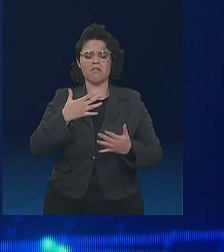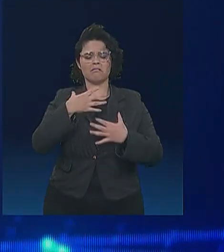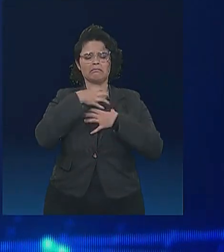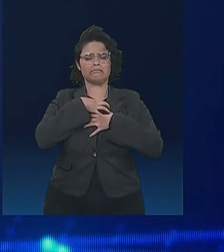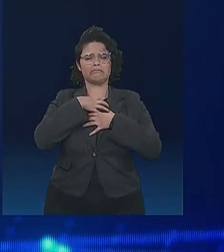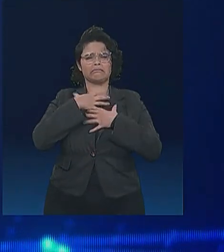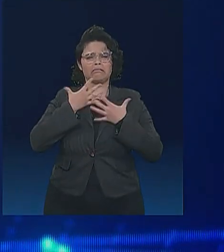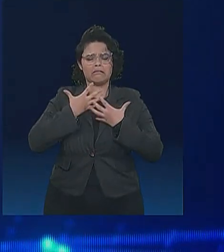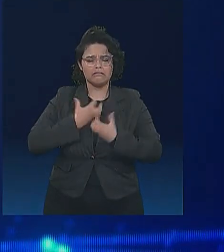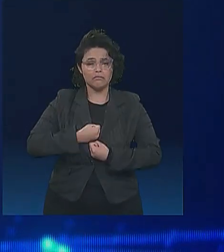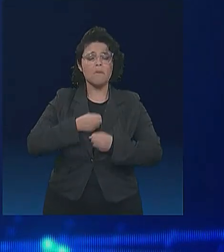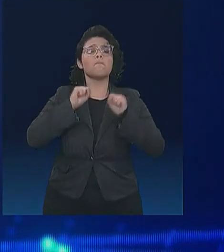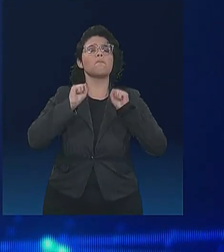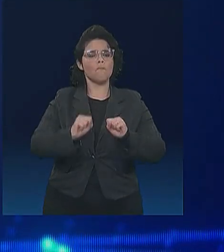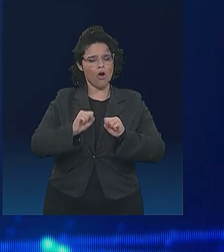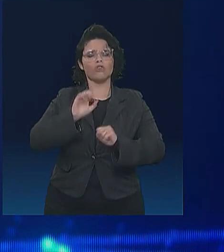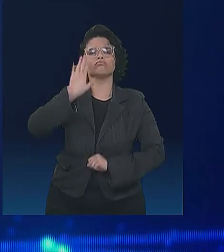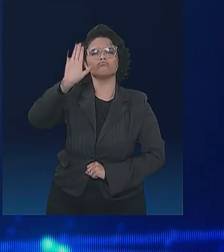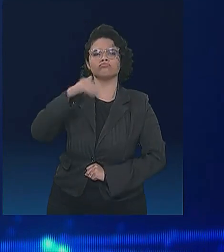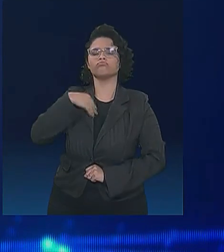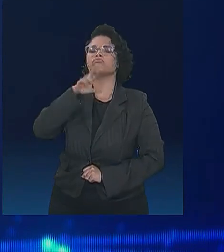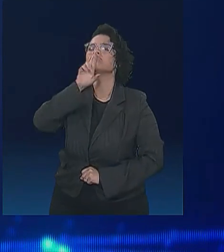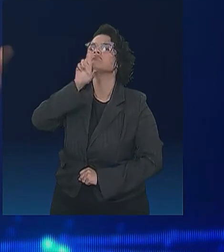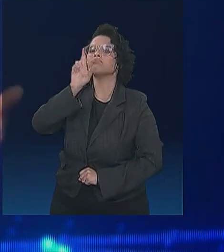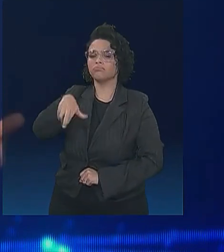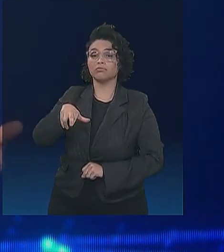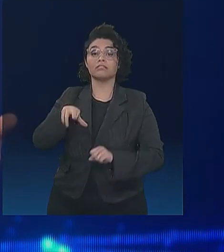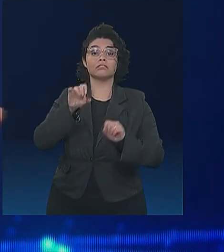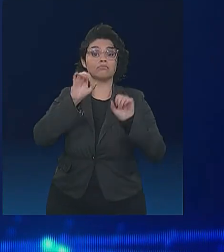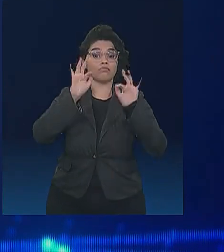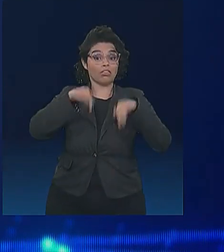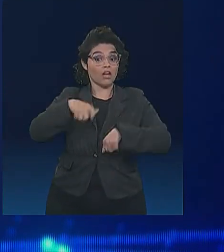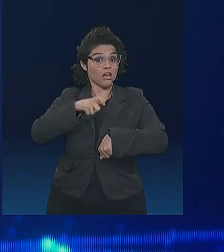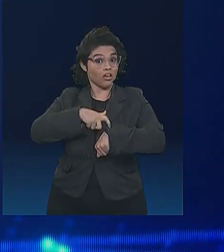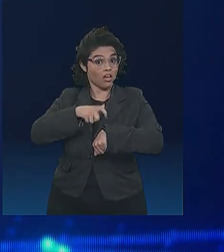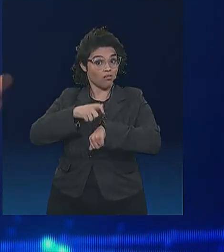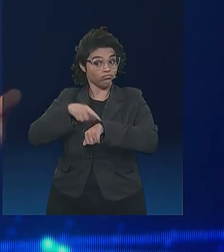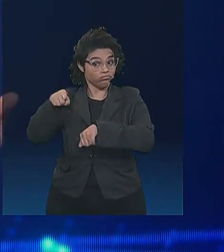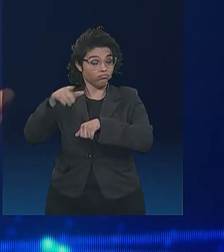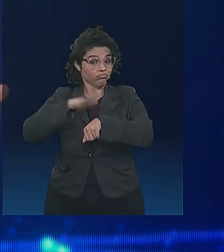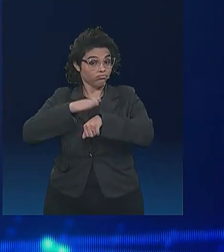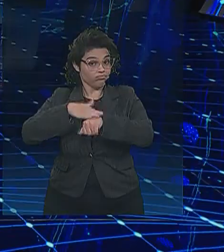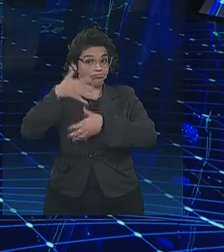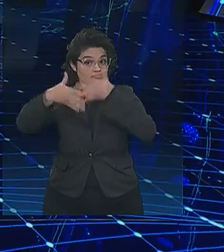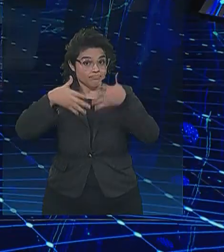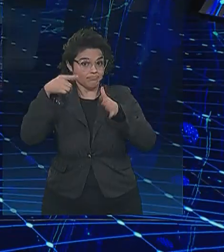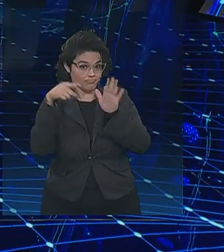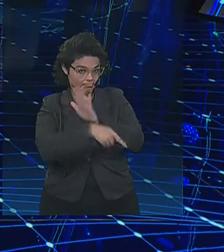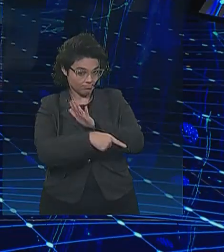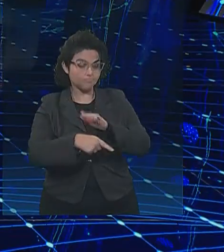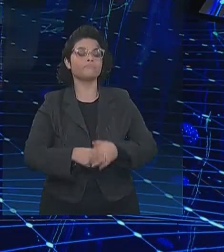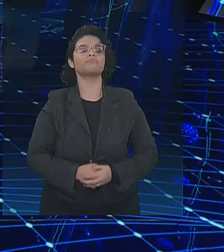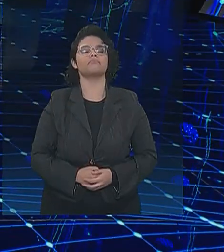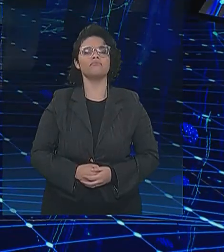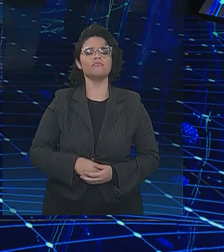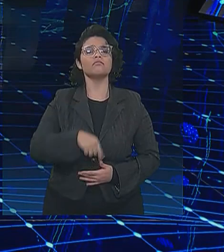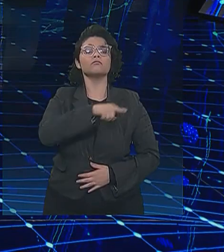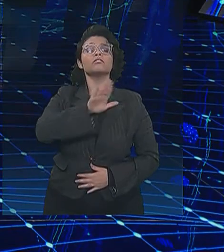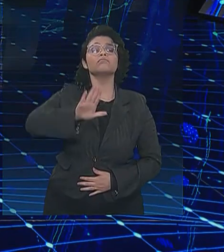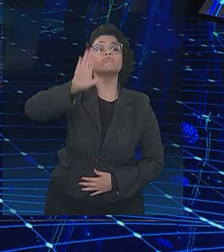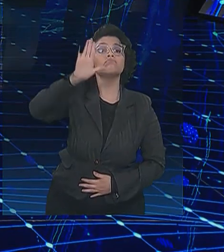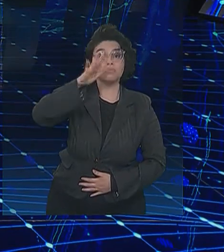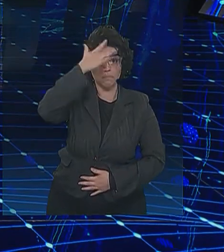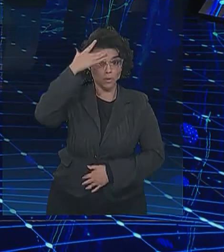pode pedir direito de resposta, assim que terminar o tempo de quem estiver com a palavra. Basta fazer um sinal para os